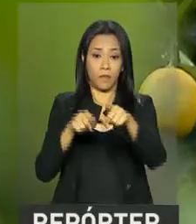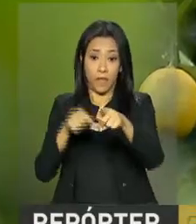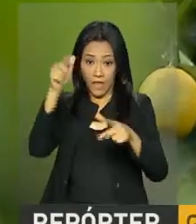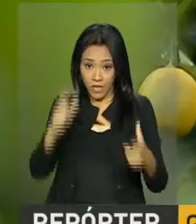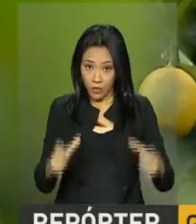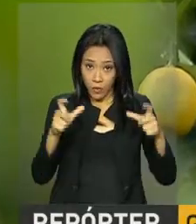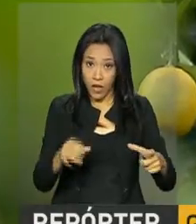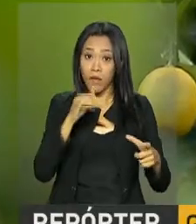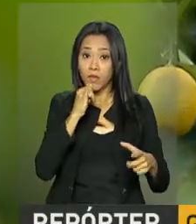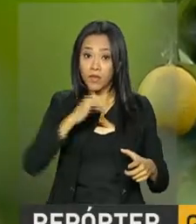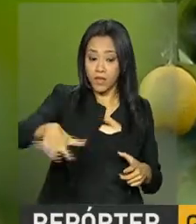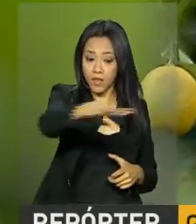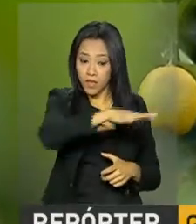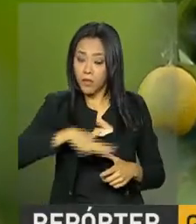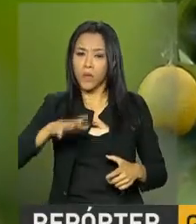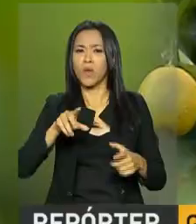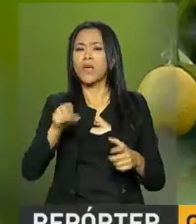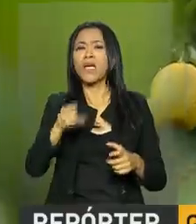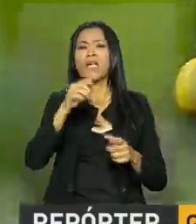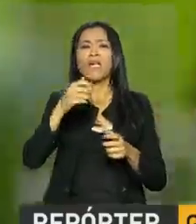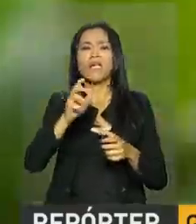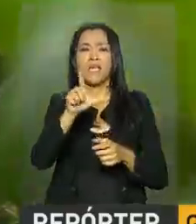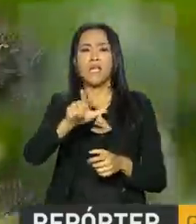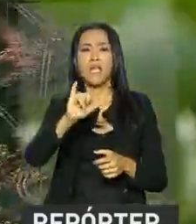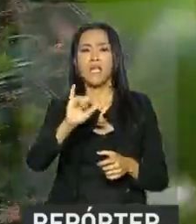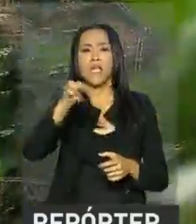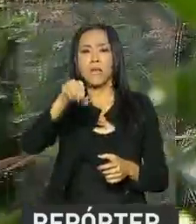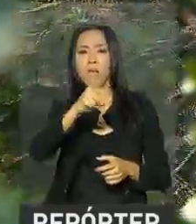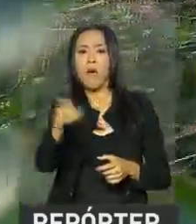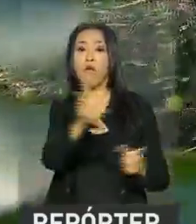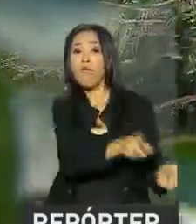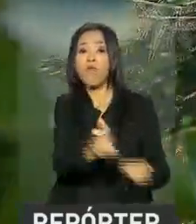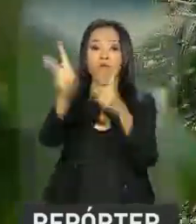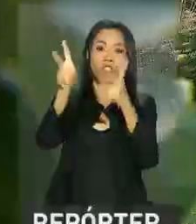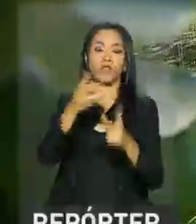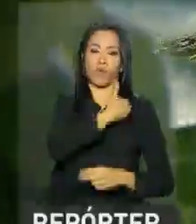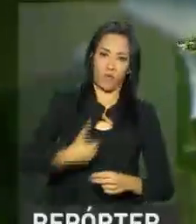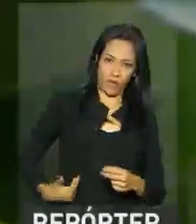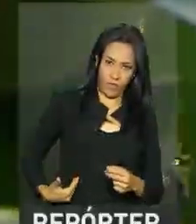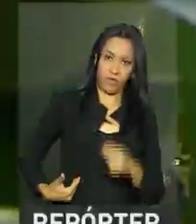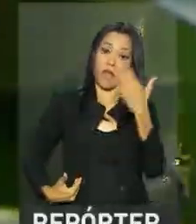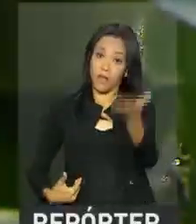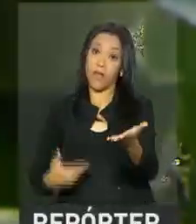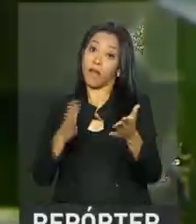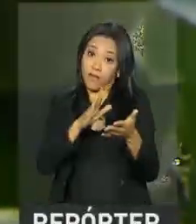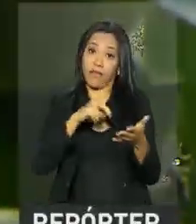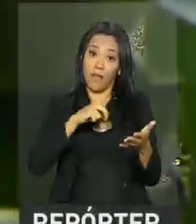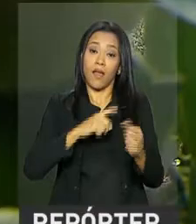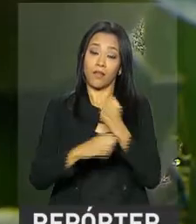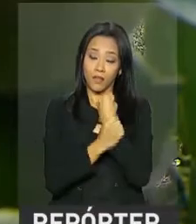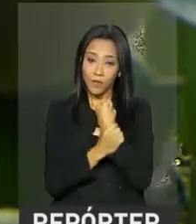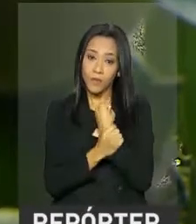do Giliarde, por exemplo, parte da produção de limão é vendida diretamente para o governo. Assim, ele tem a garantia da